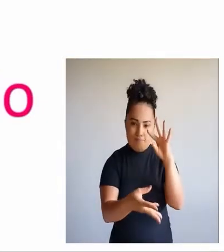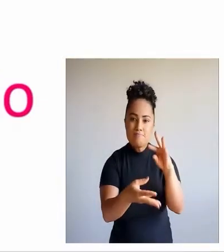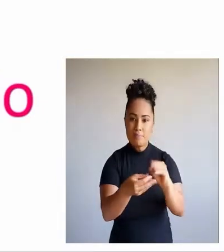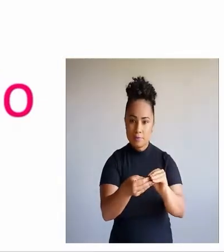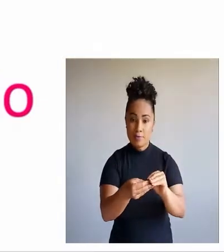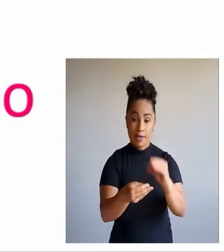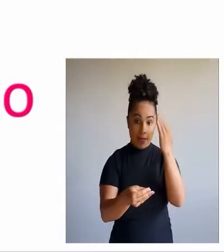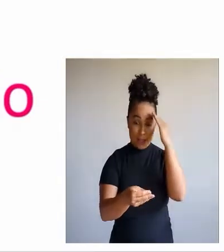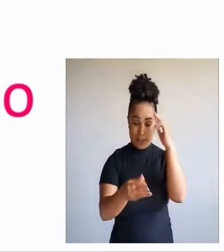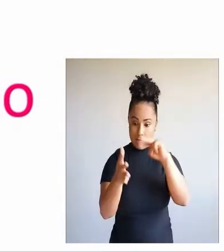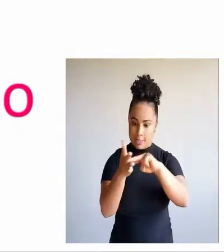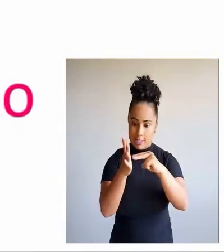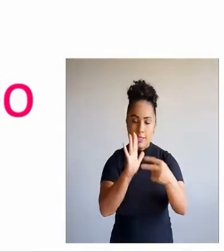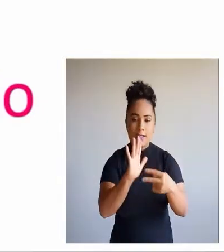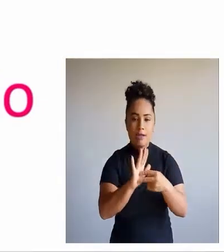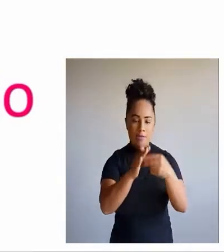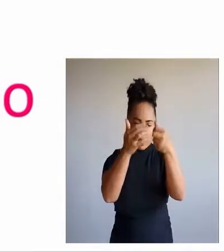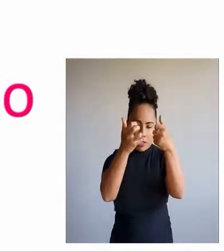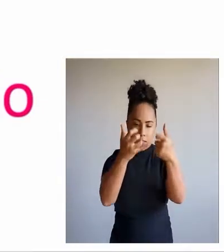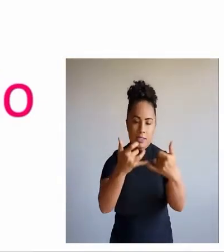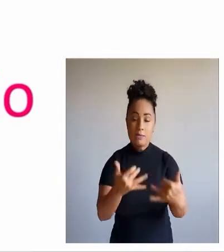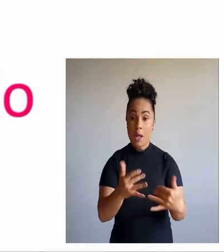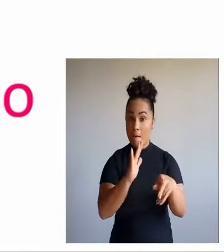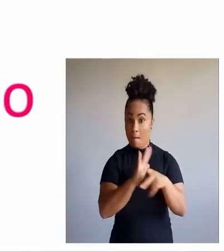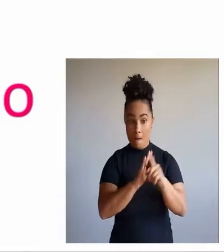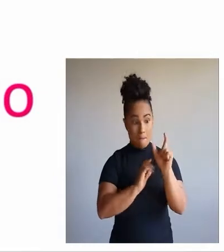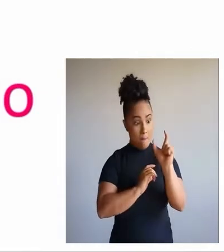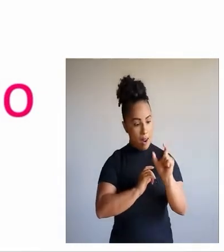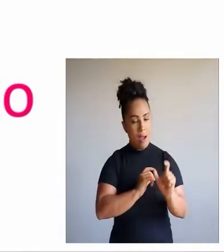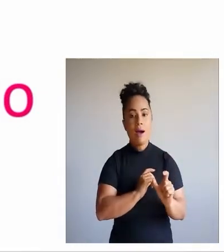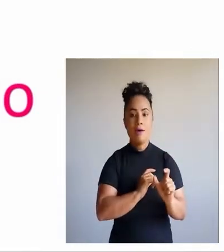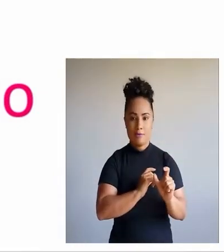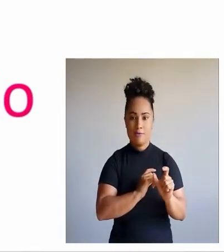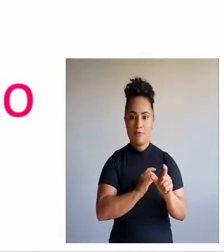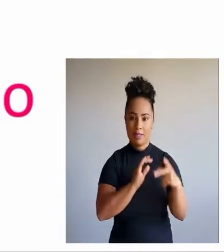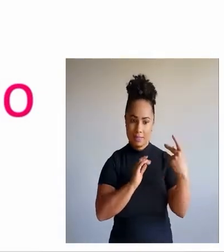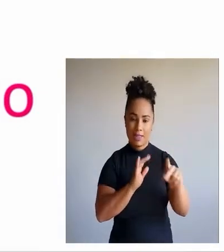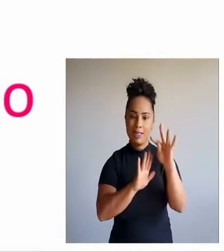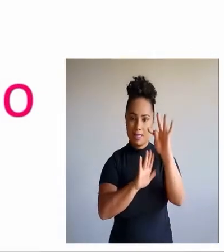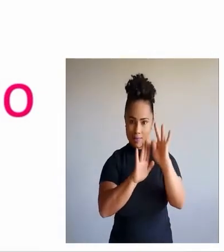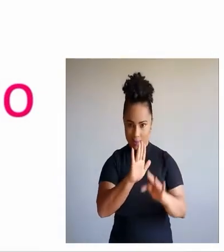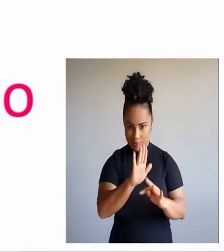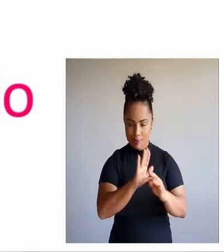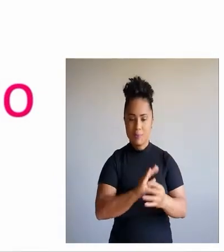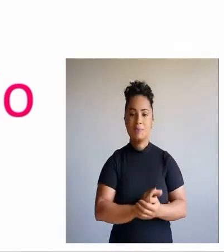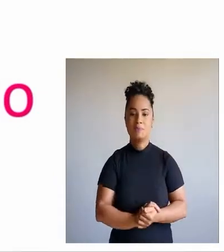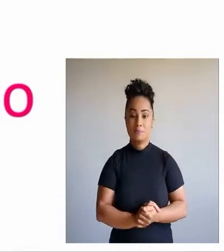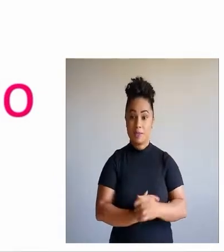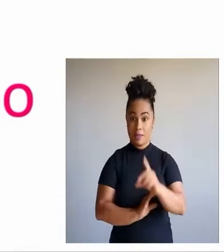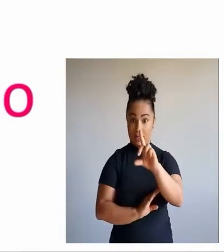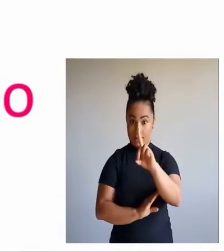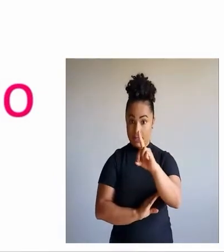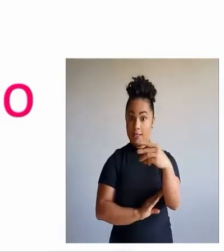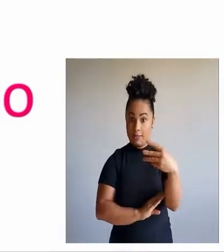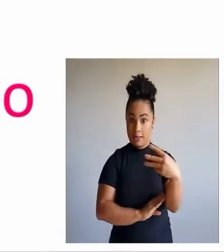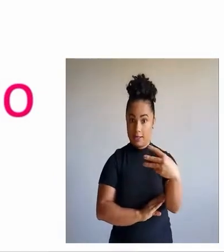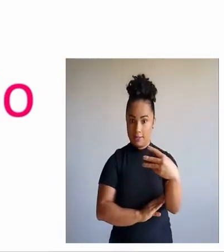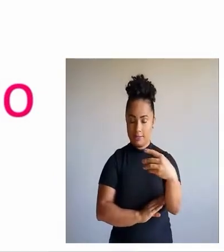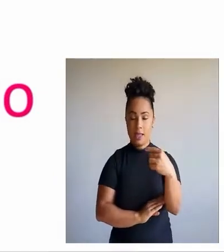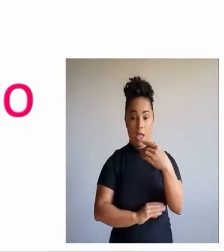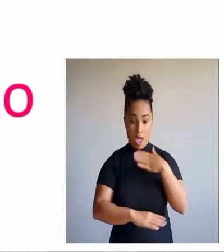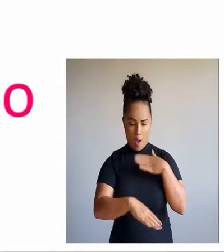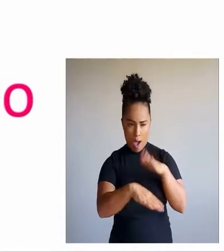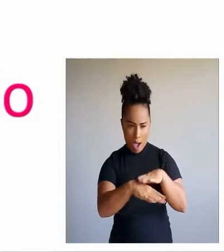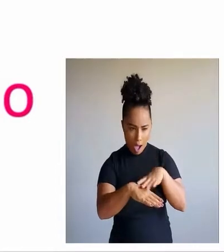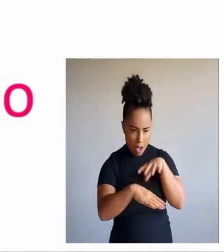sentido é o significado, a definição de uma palavra ou expressão em um texto. Descritor 3,